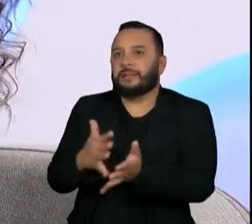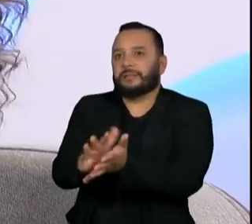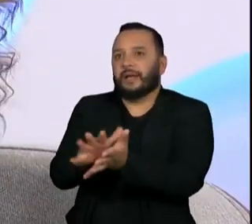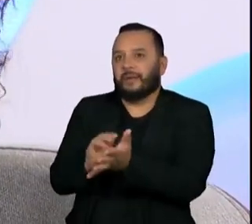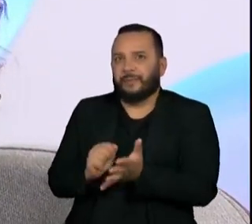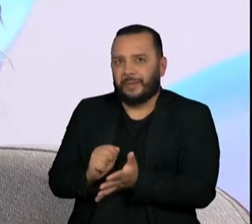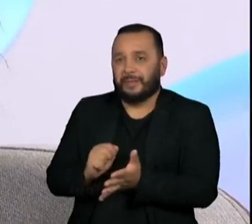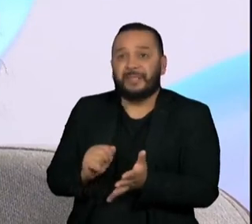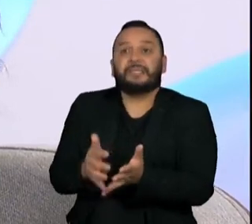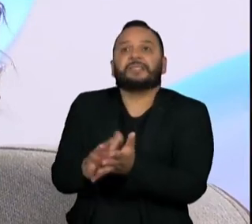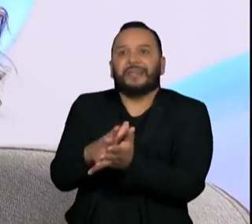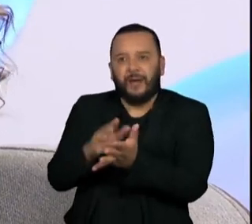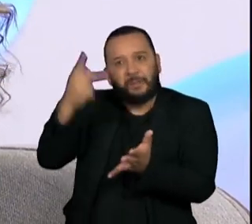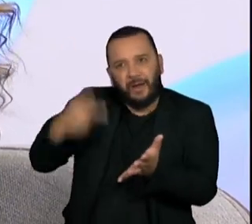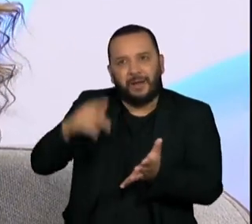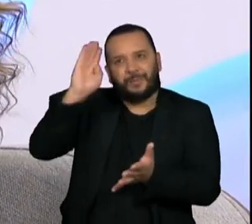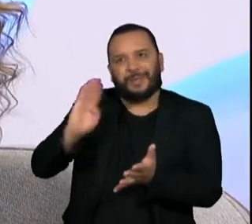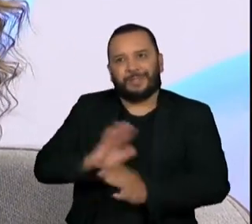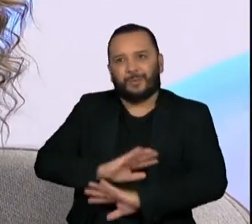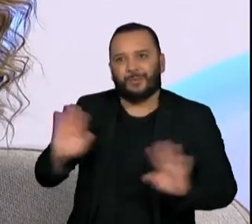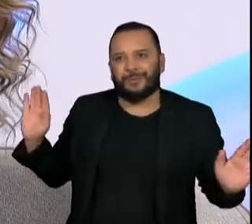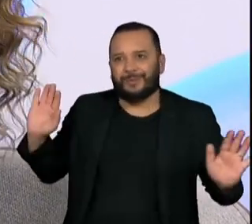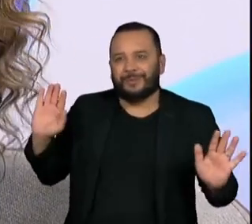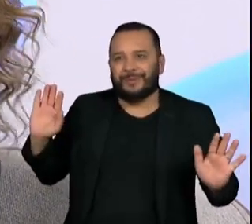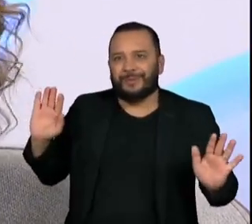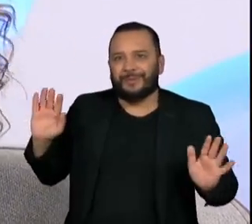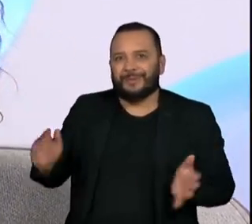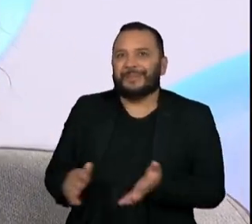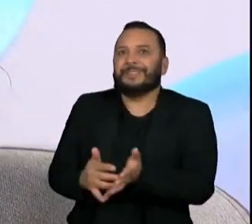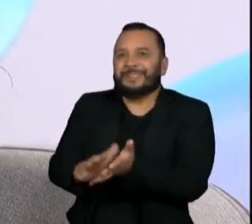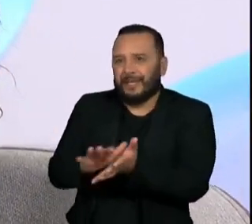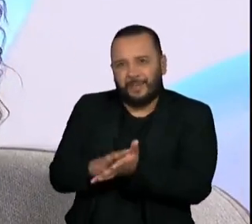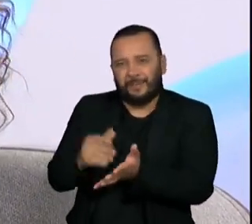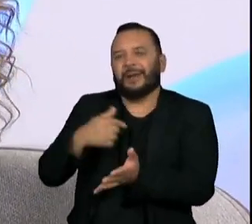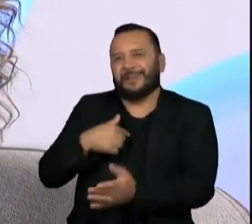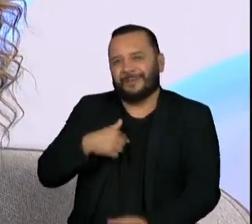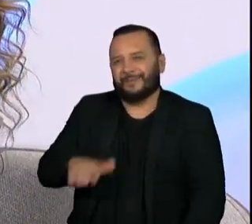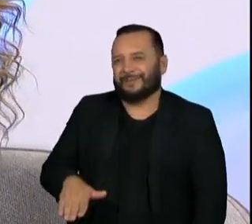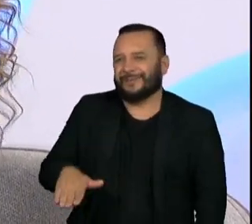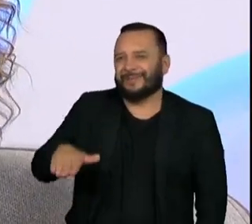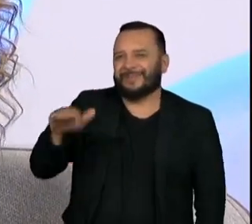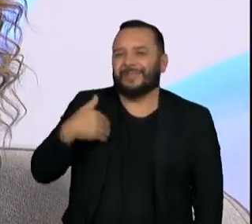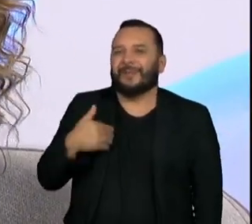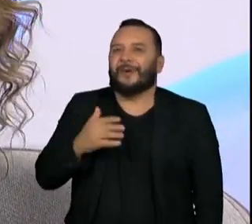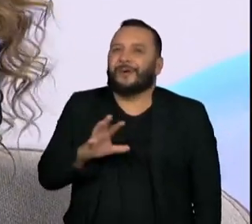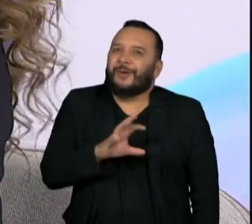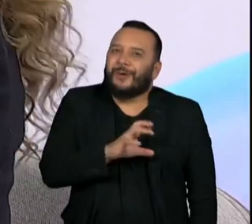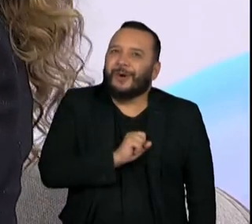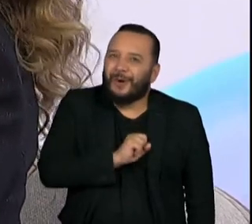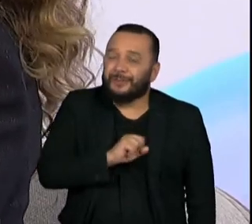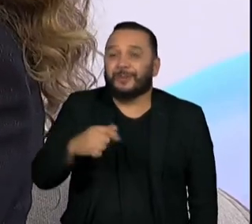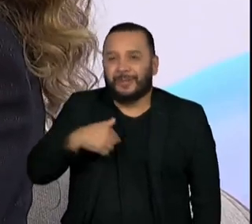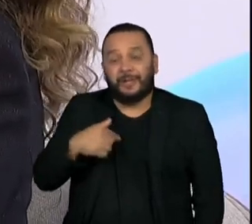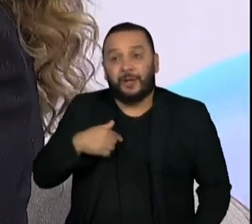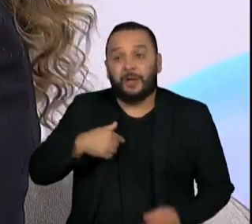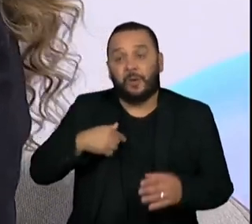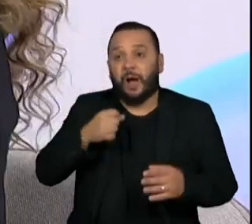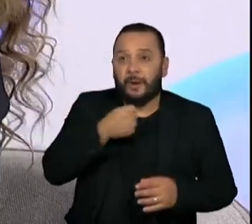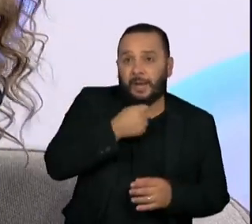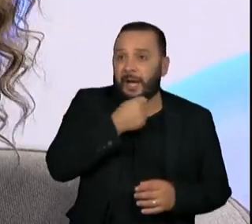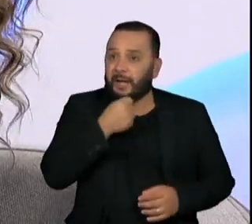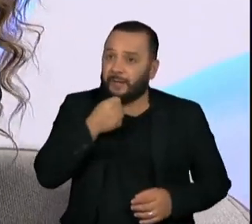O samba era a minha casa, estava em casa. Eu danço samba desde pequenininha, o que eu mais gosto de fazer, o que eu mais cantava na noite.